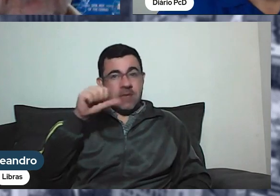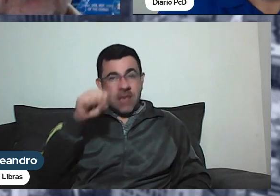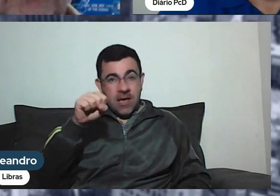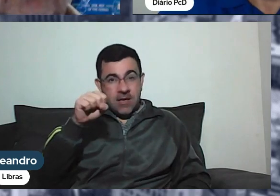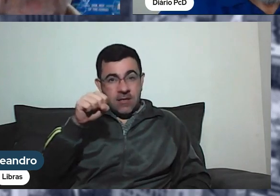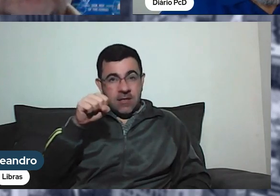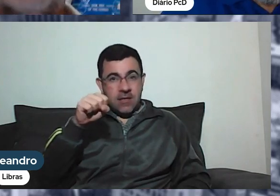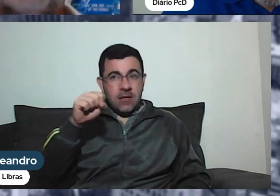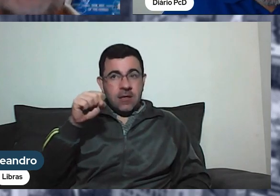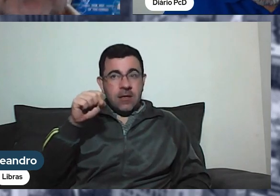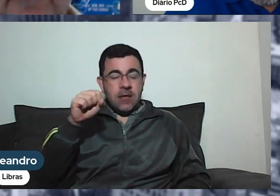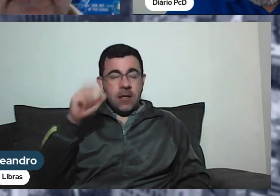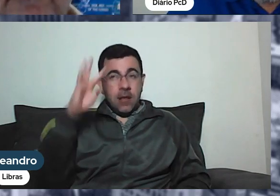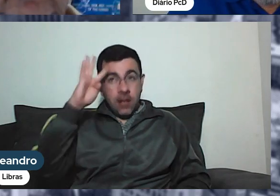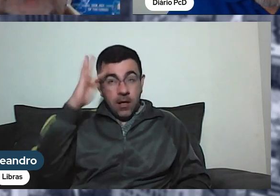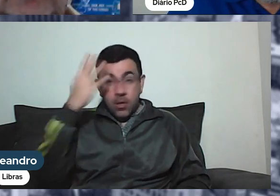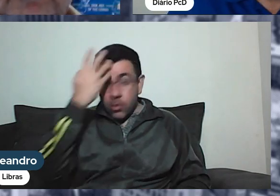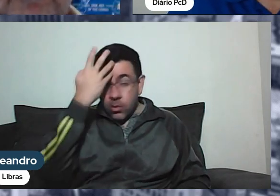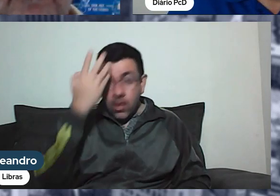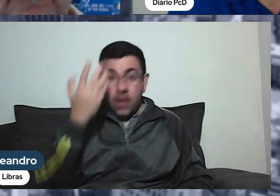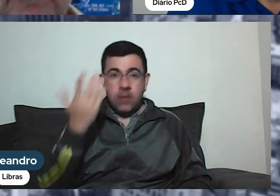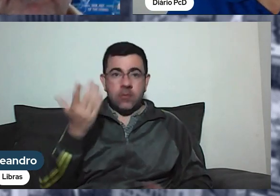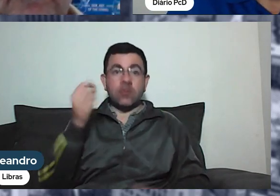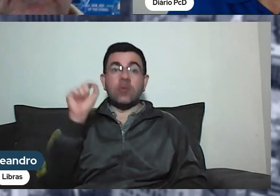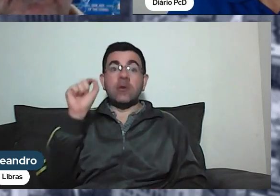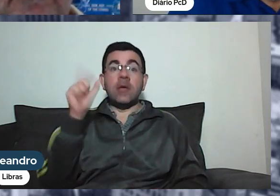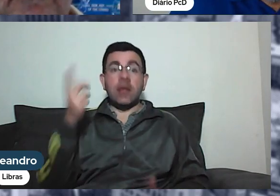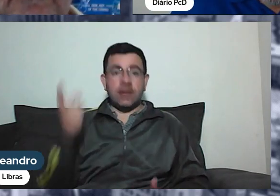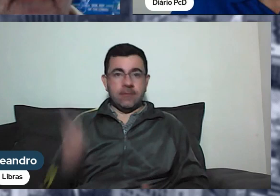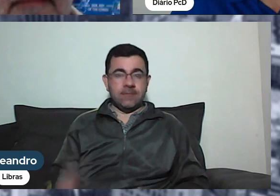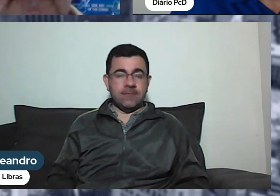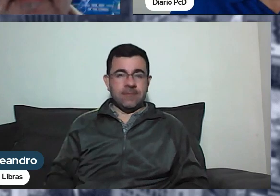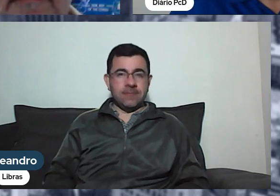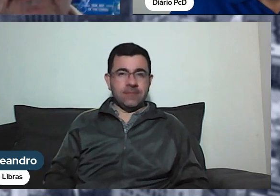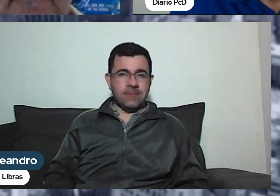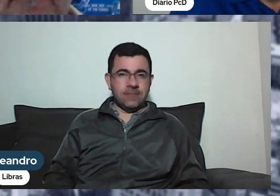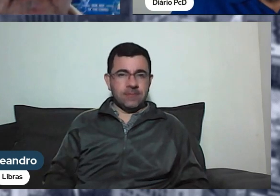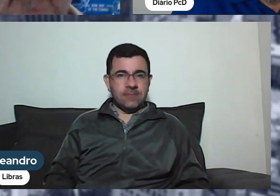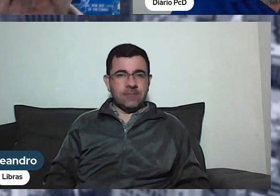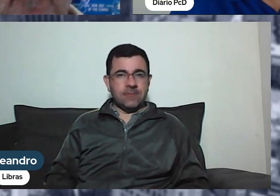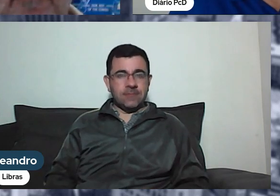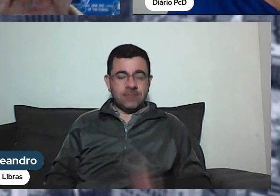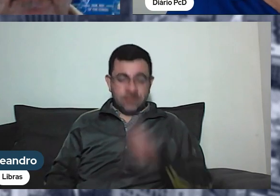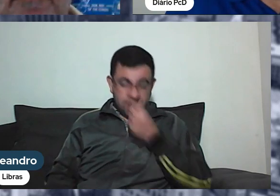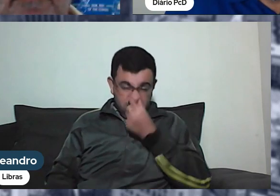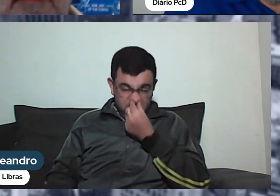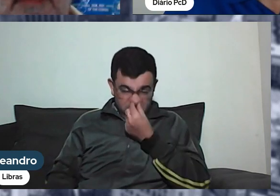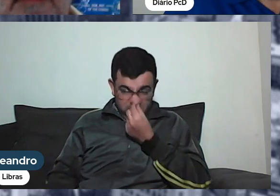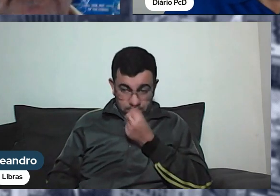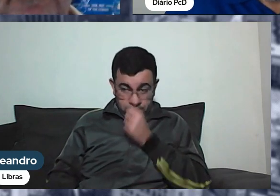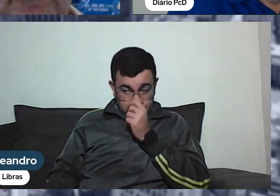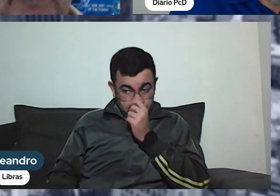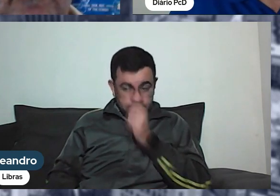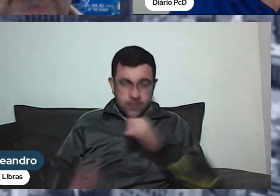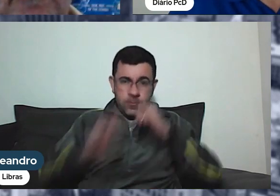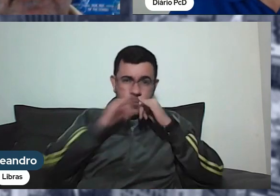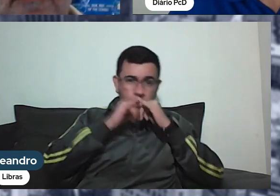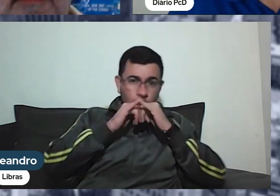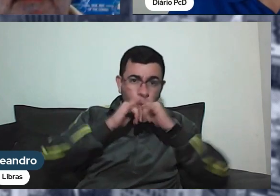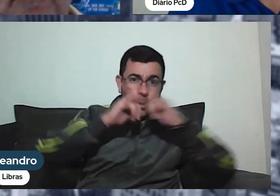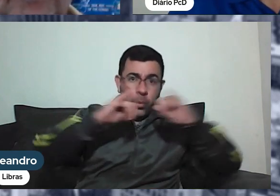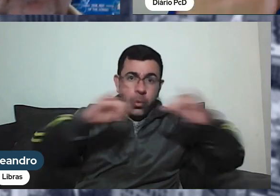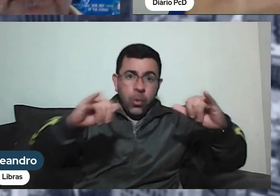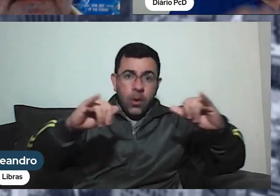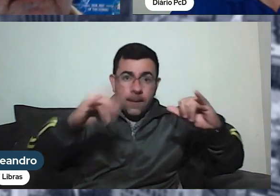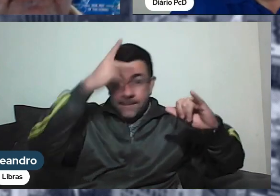é o resultado? E o resultado do seu trabalho, Zé, é talvez trazer ao mercado, trazer as pessoas